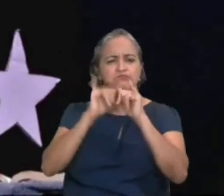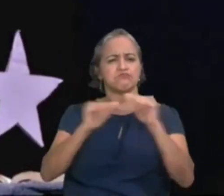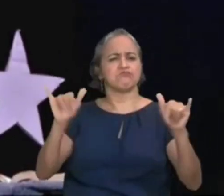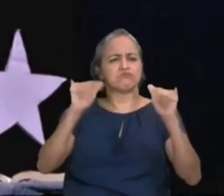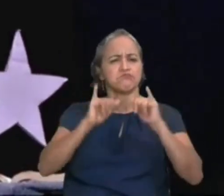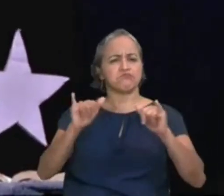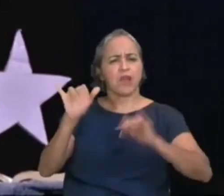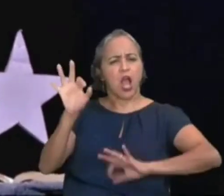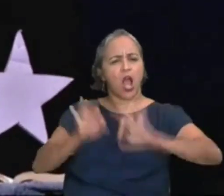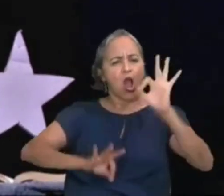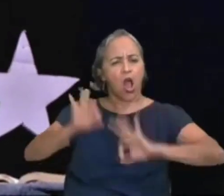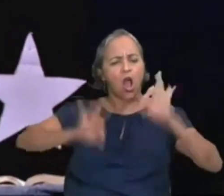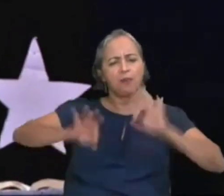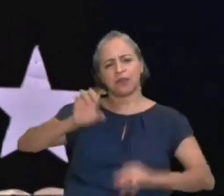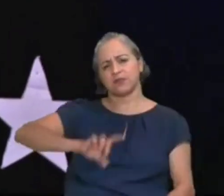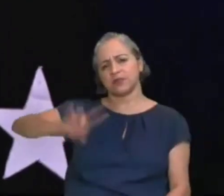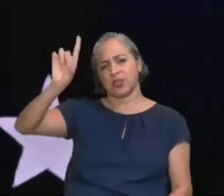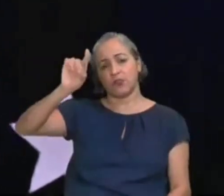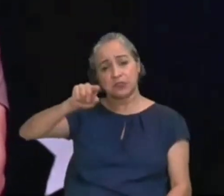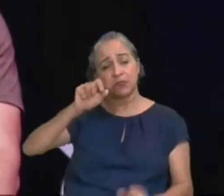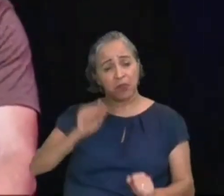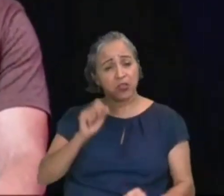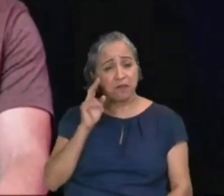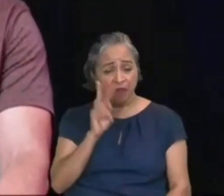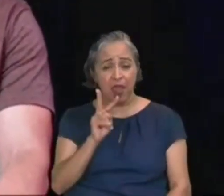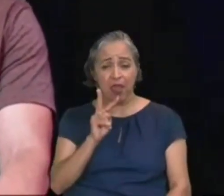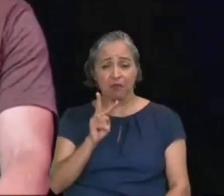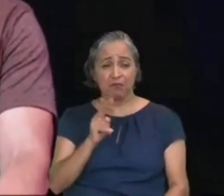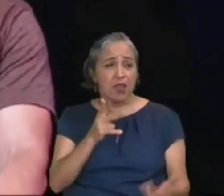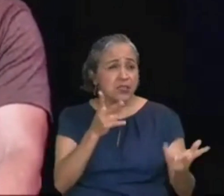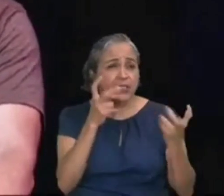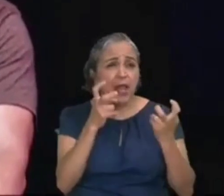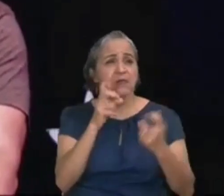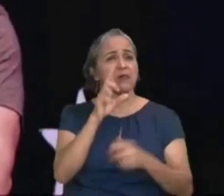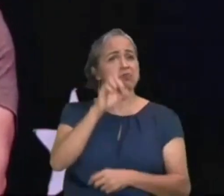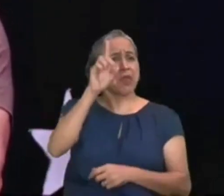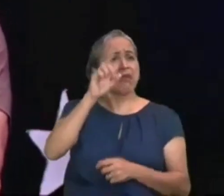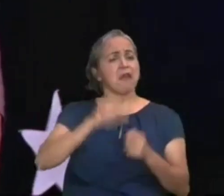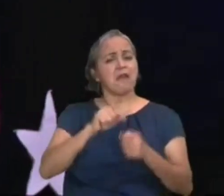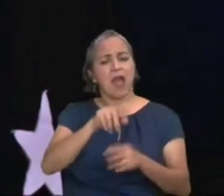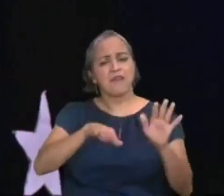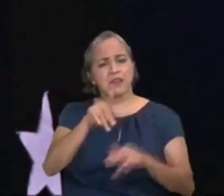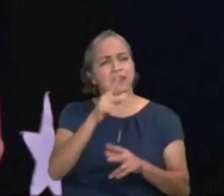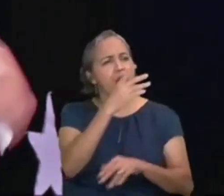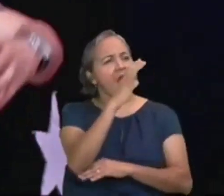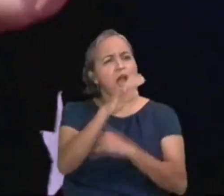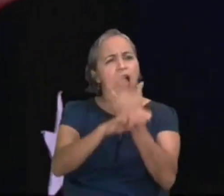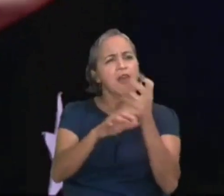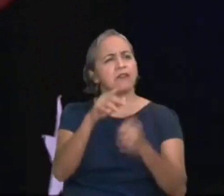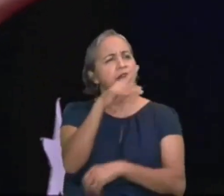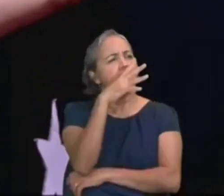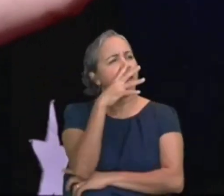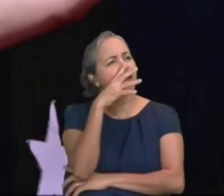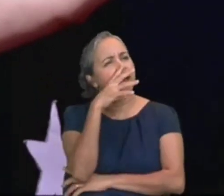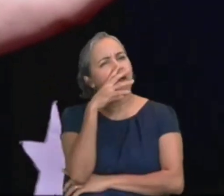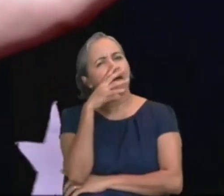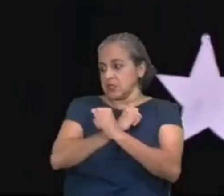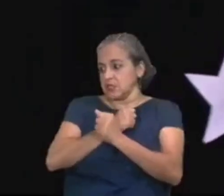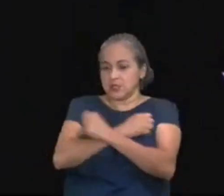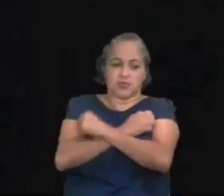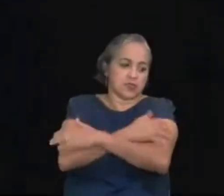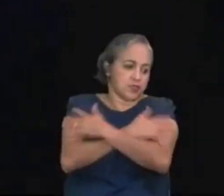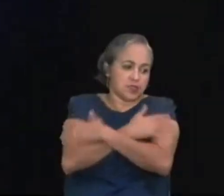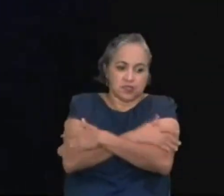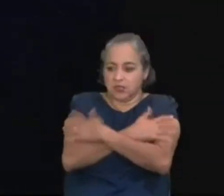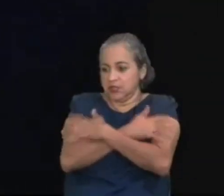ou seja, você pode ver Deus, nas obras criadas, você pode contemplar Deus, o poder de Deus,